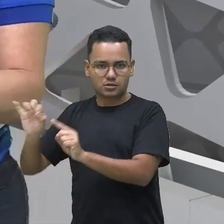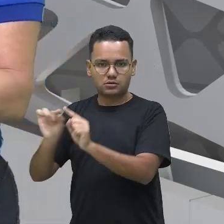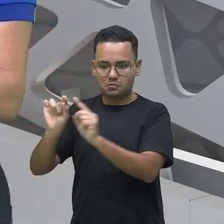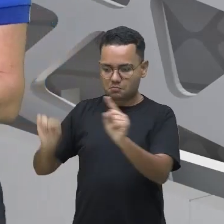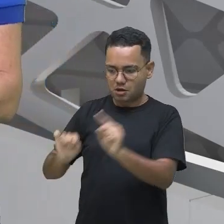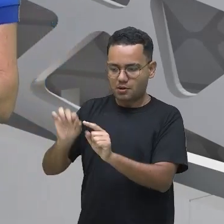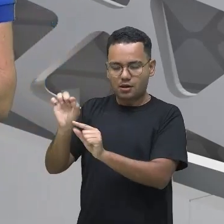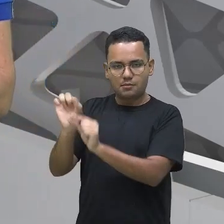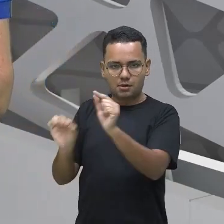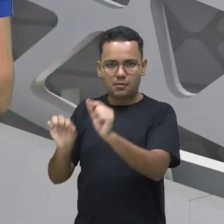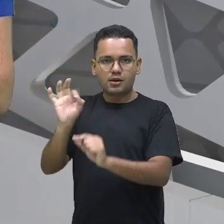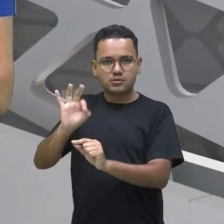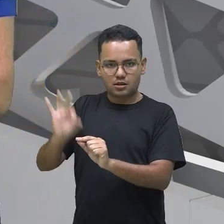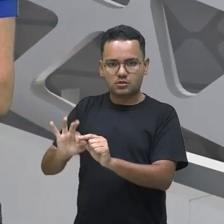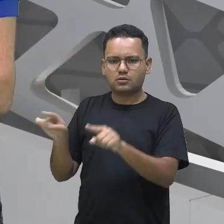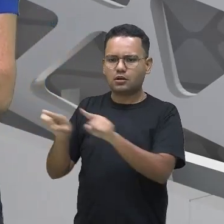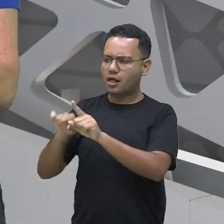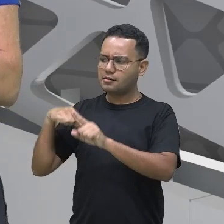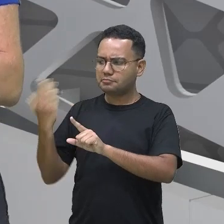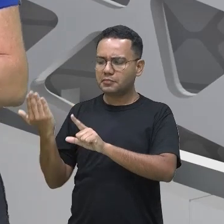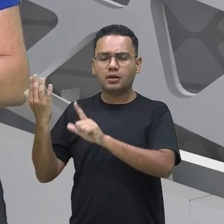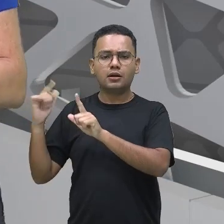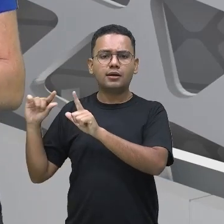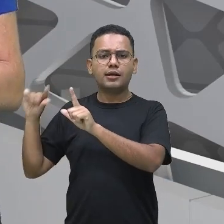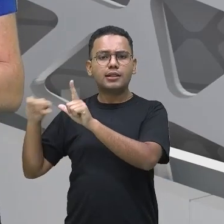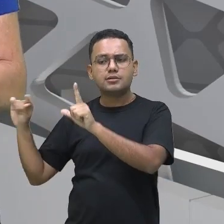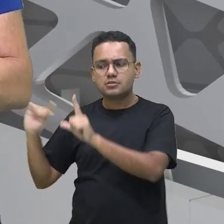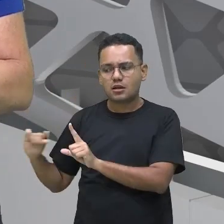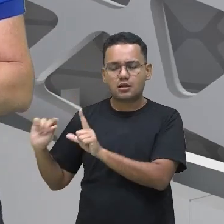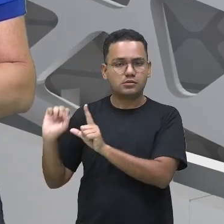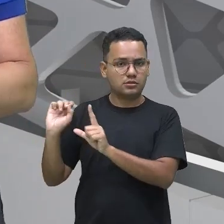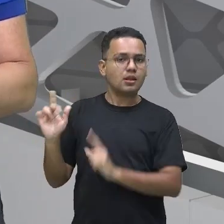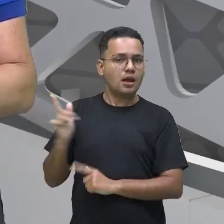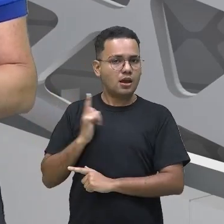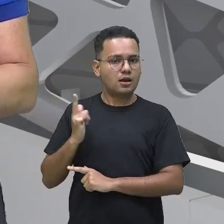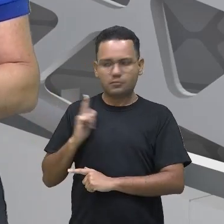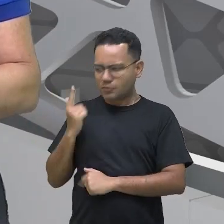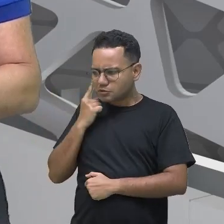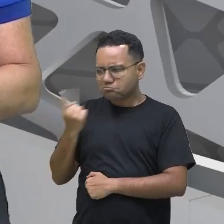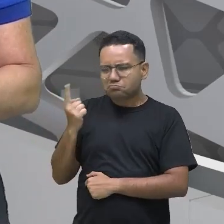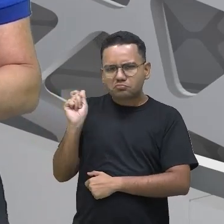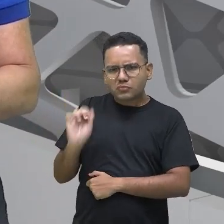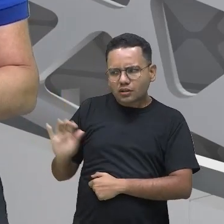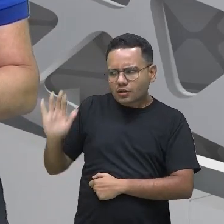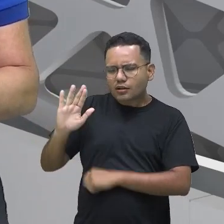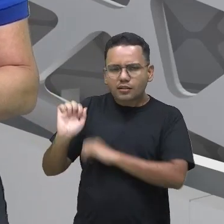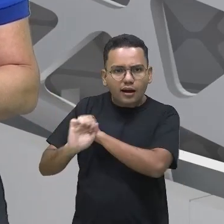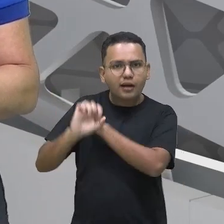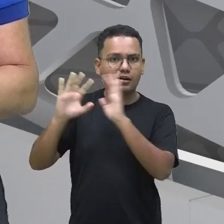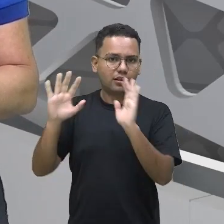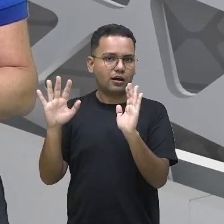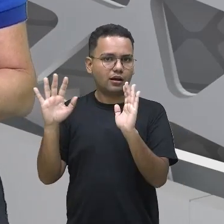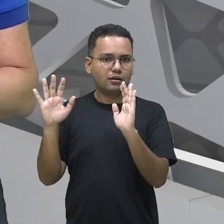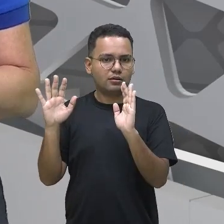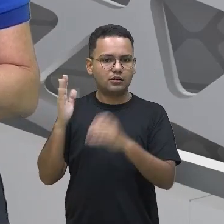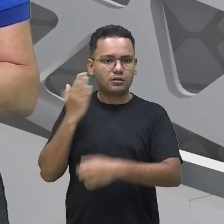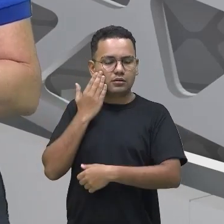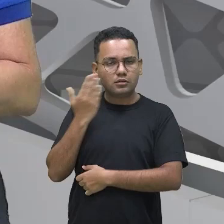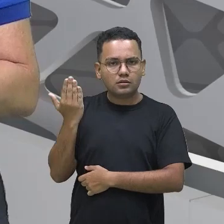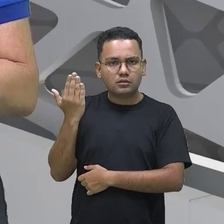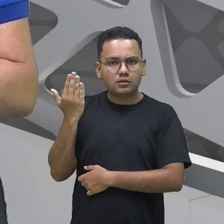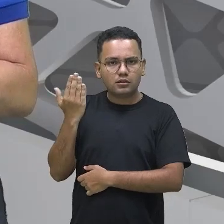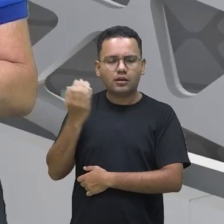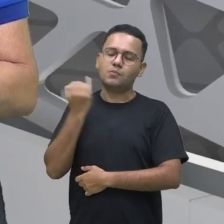a legenda urbano e rural, mas o restante está todo em branco, porque é